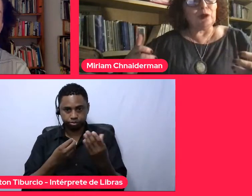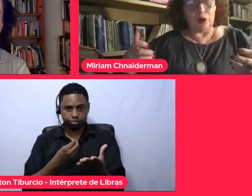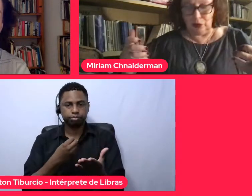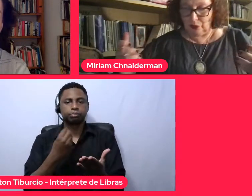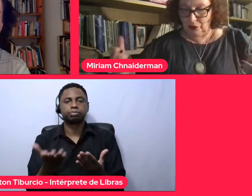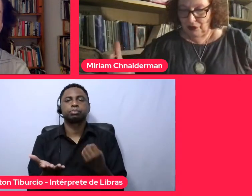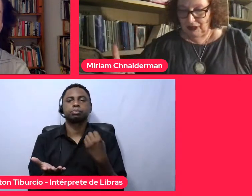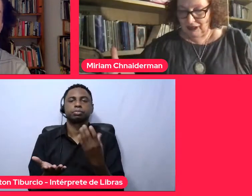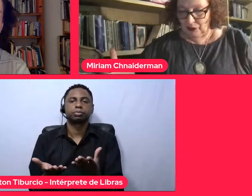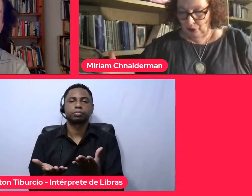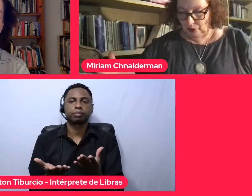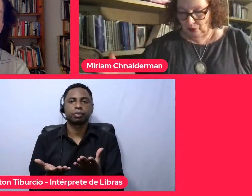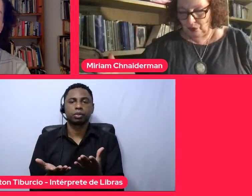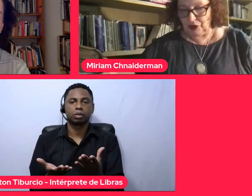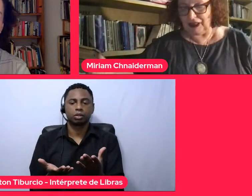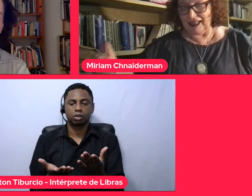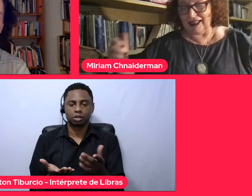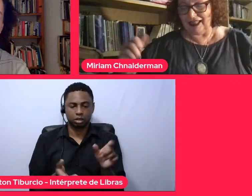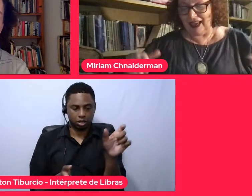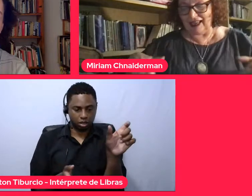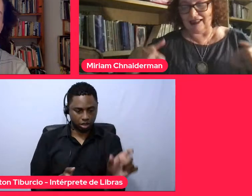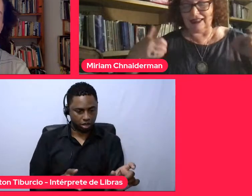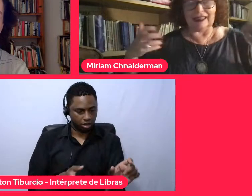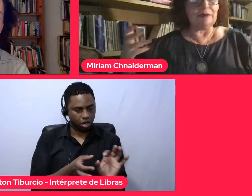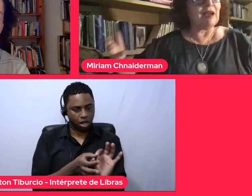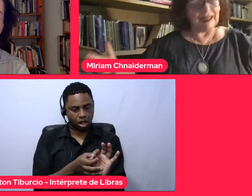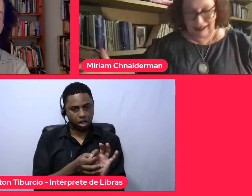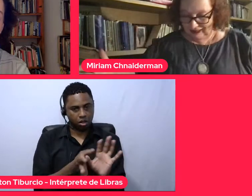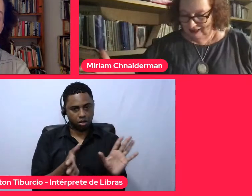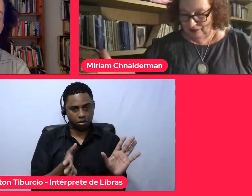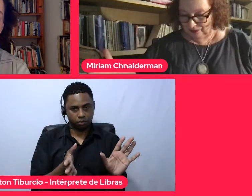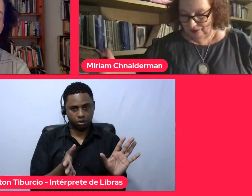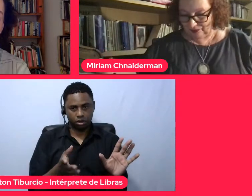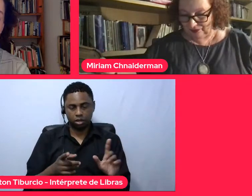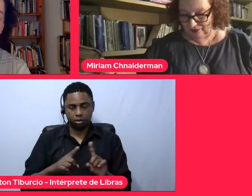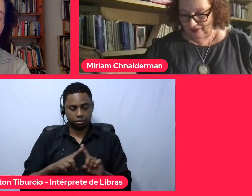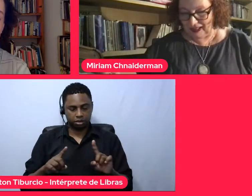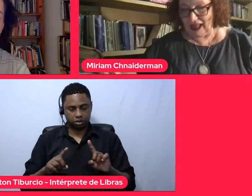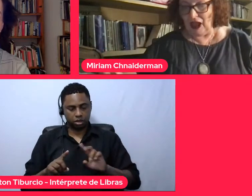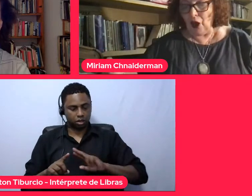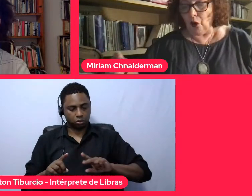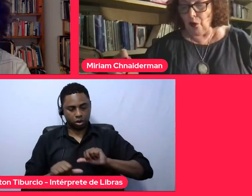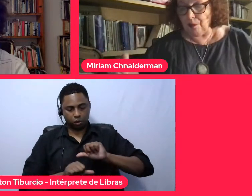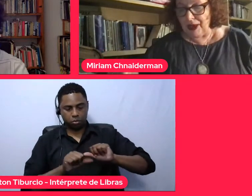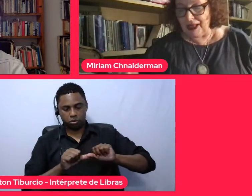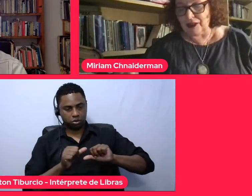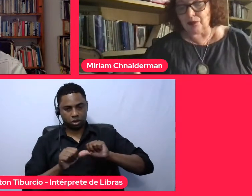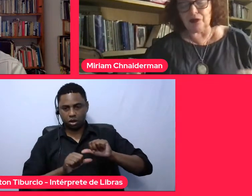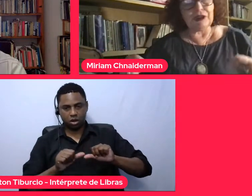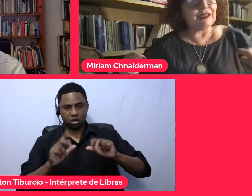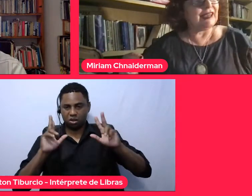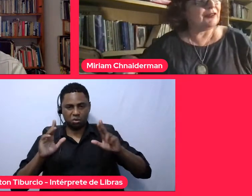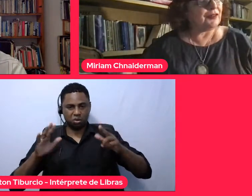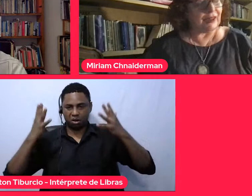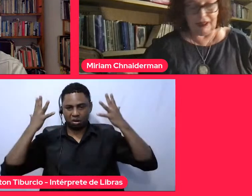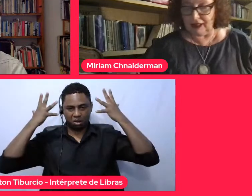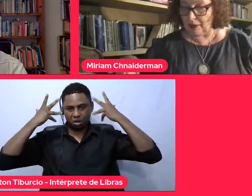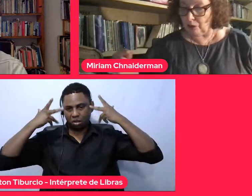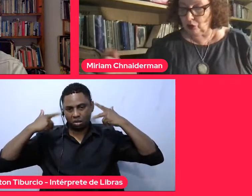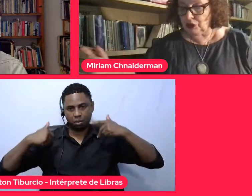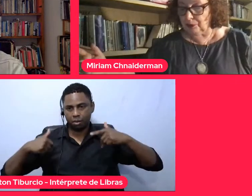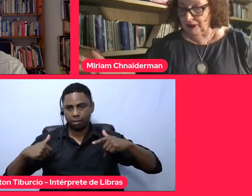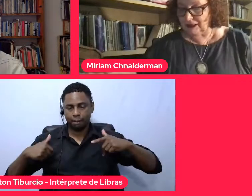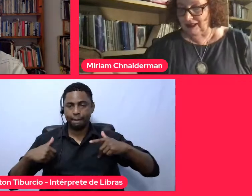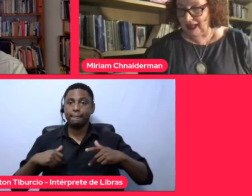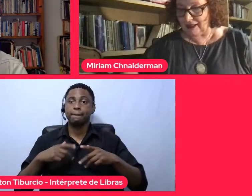que o outro seja outro sem que ela se animalize. O mesmo se define